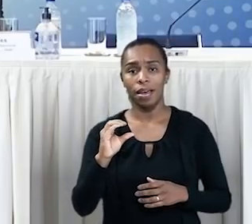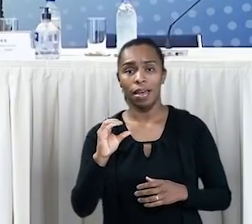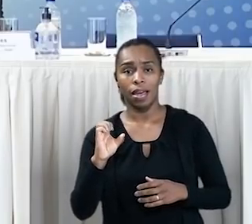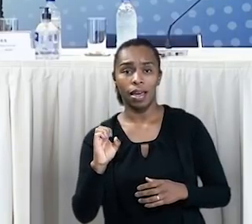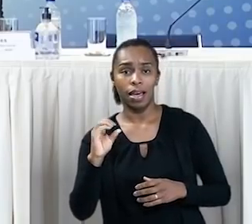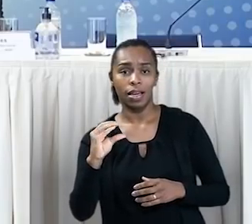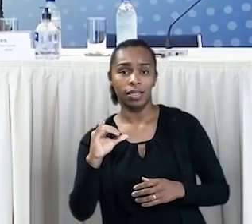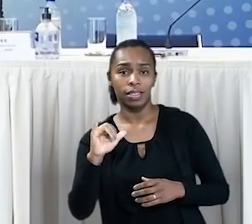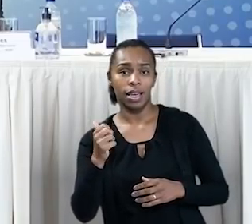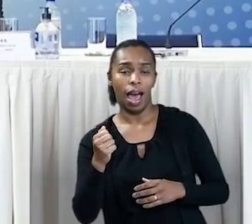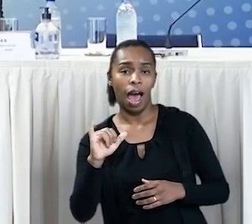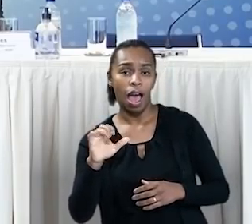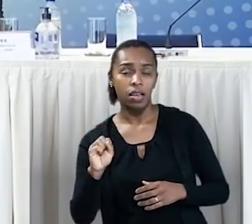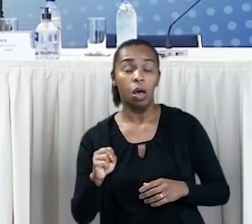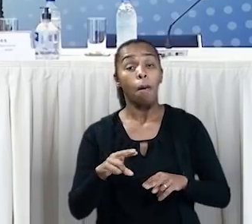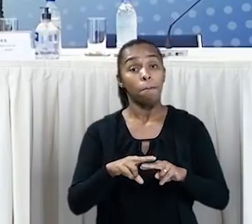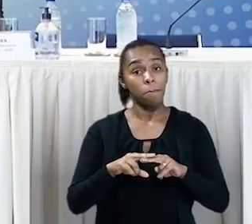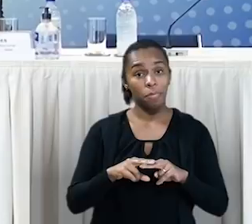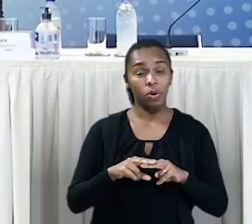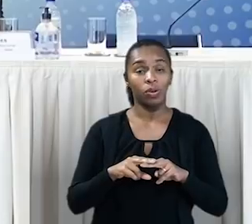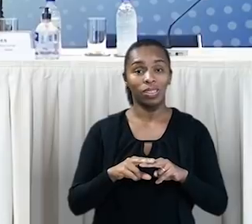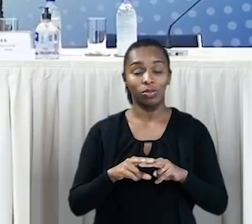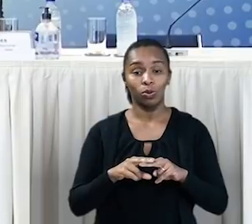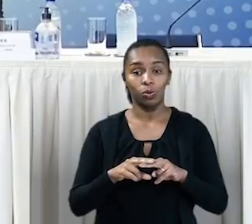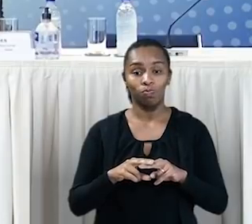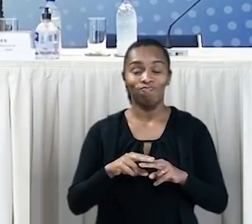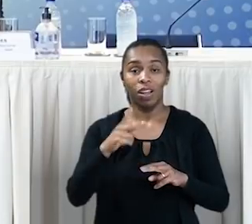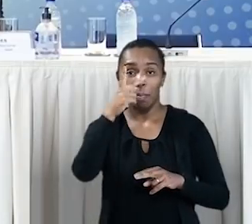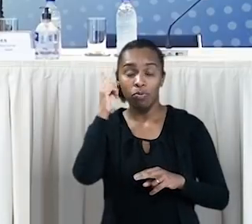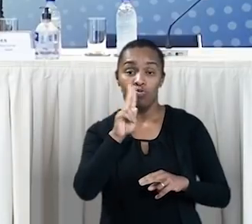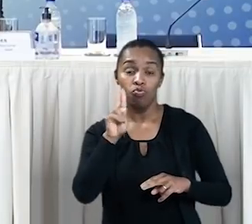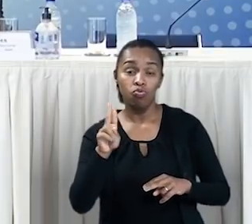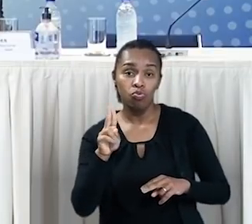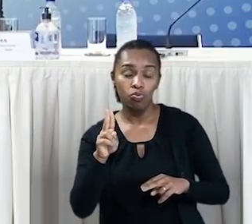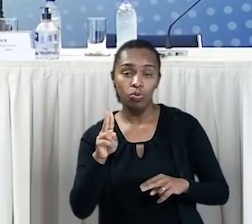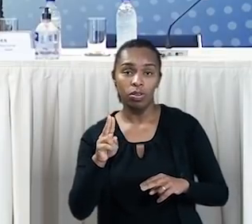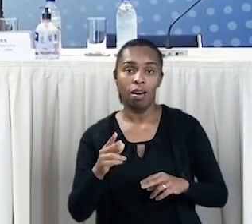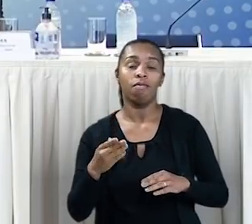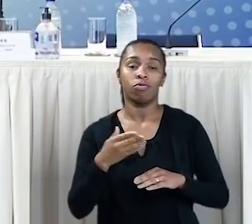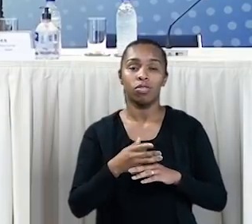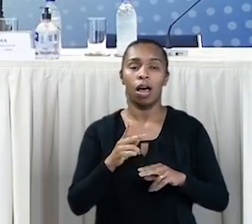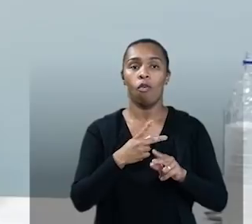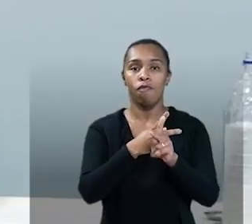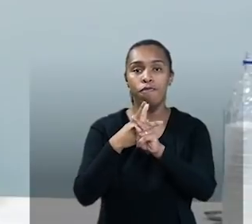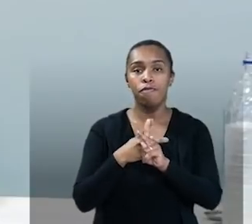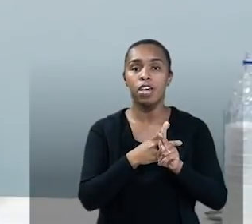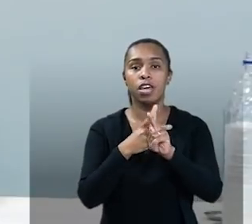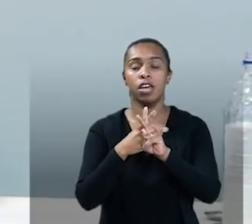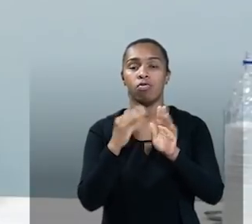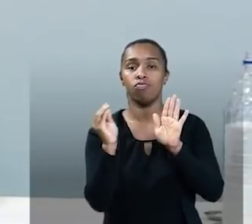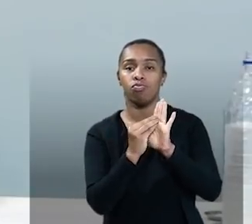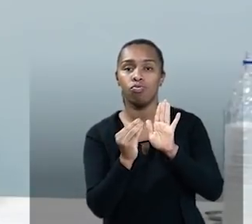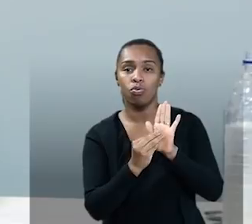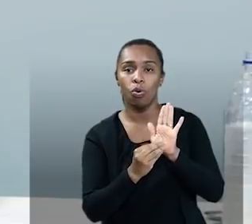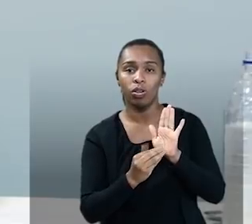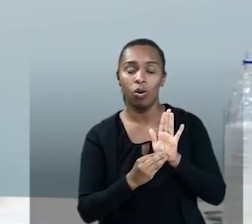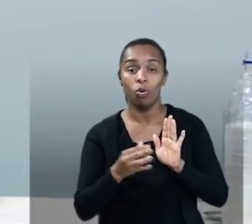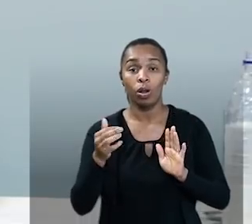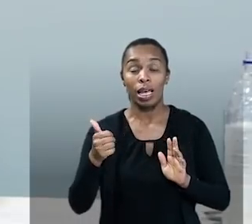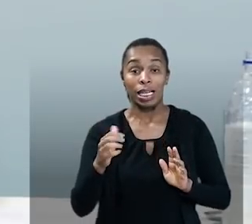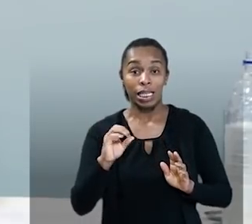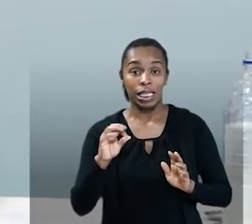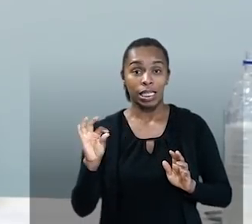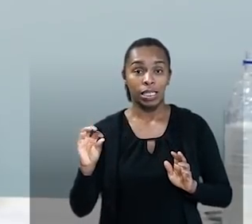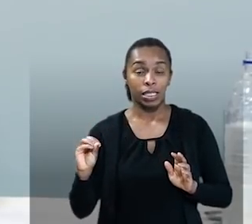usuário é otimizado, porque o tempo que ele dedica a assistir os vídeos e os conteúdos vai ser 100%